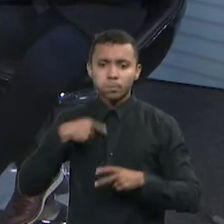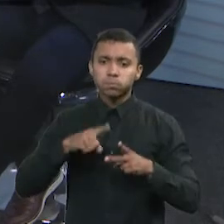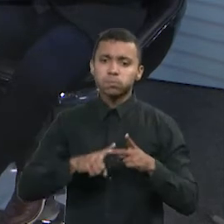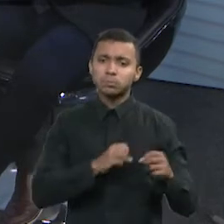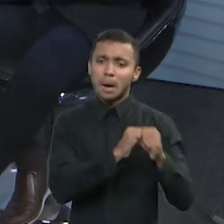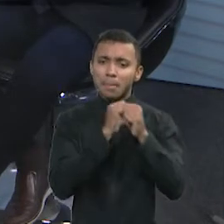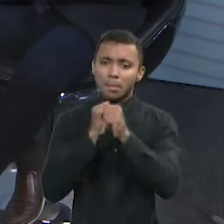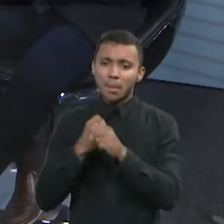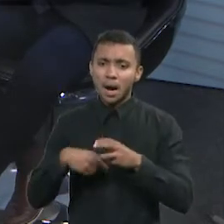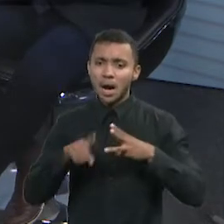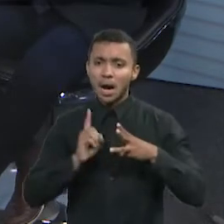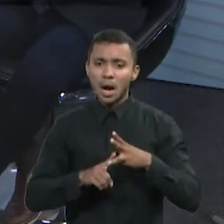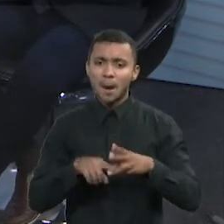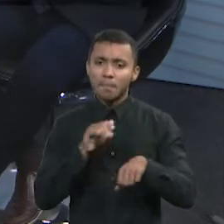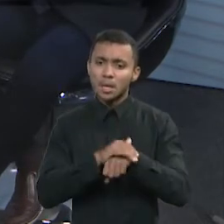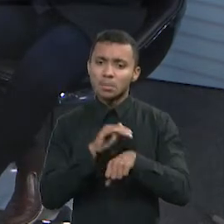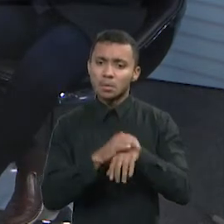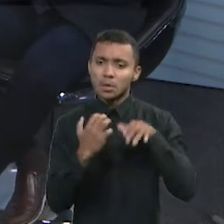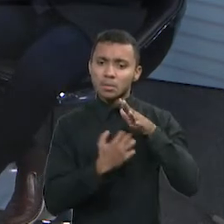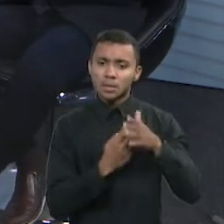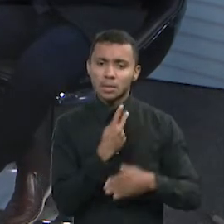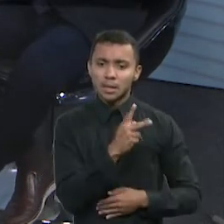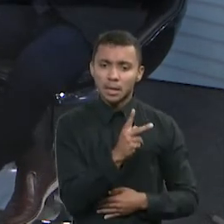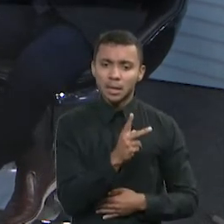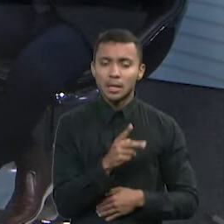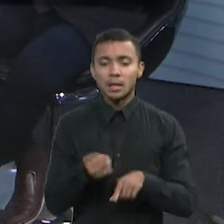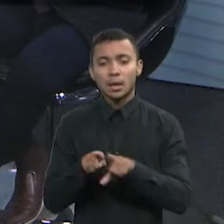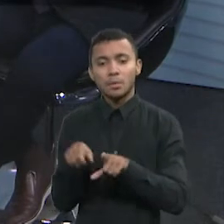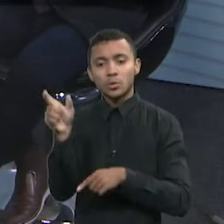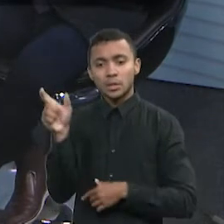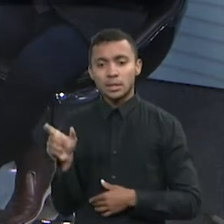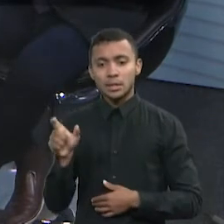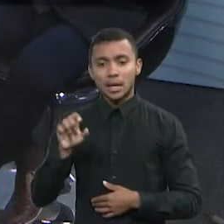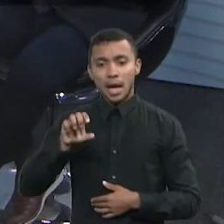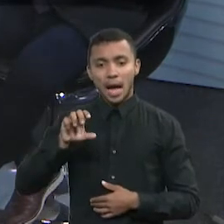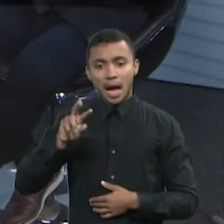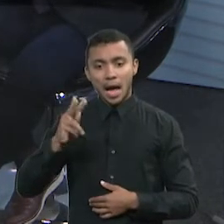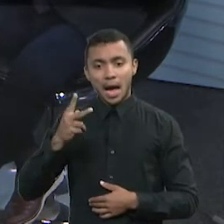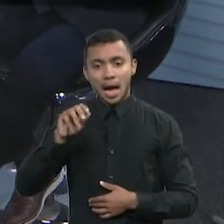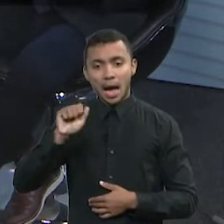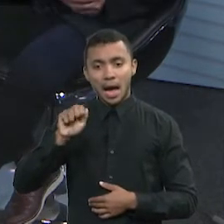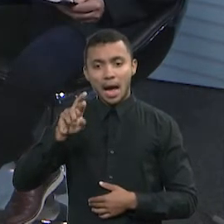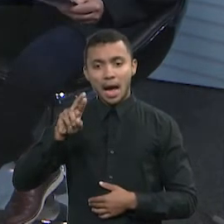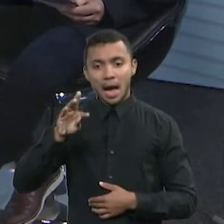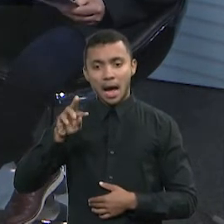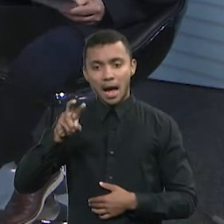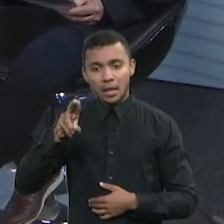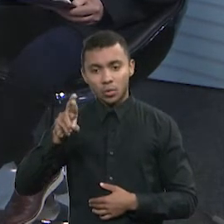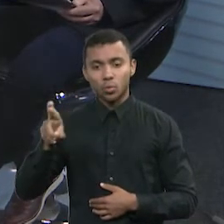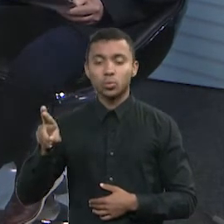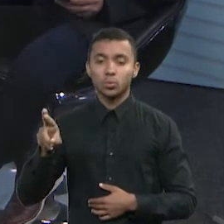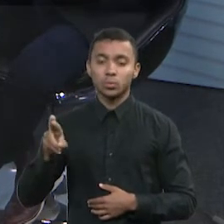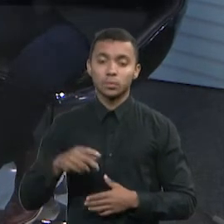empreendedor, e o Ailton Lira aqui, que é sócio da MKF. O Moisés já posicionou aí